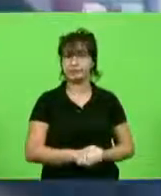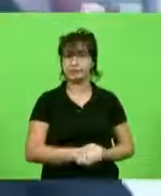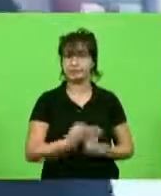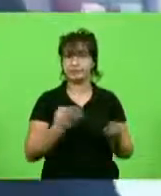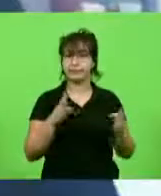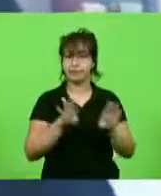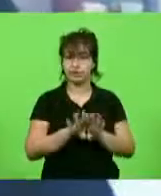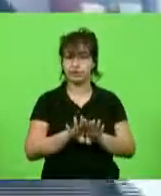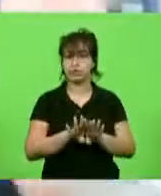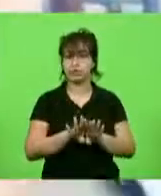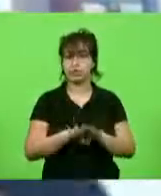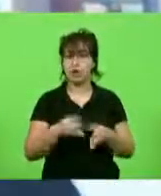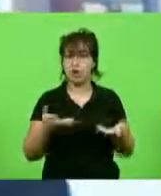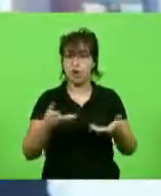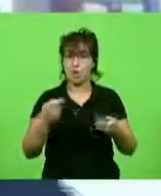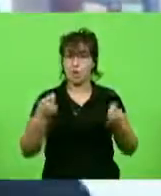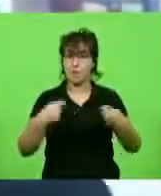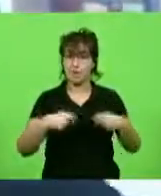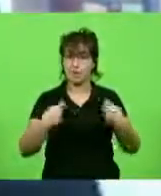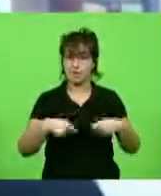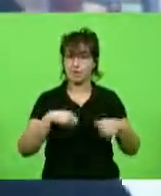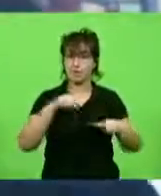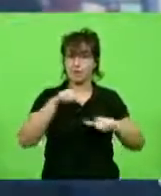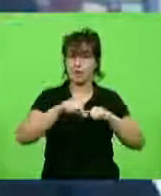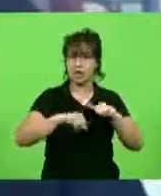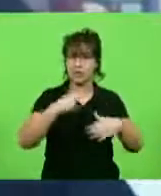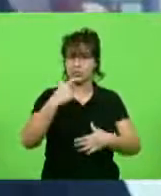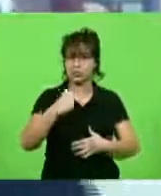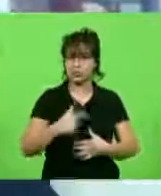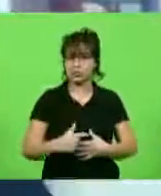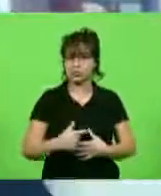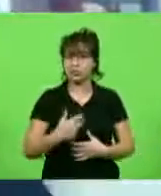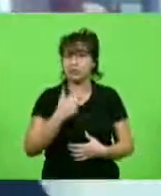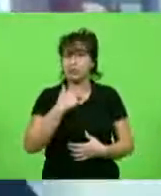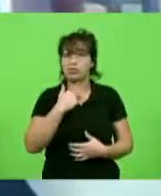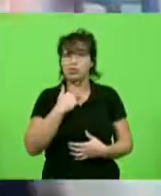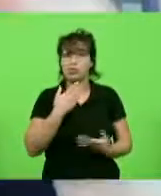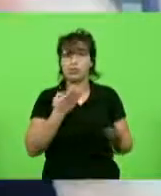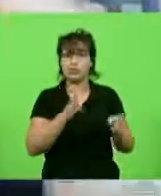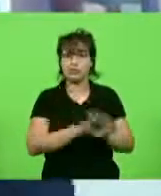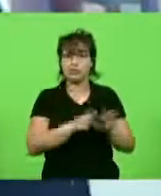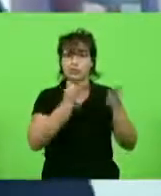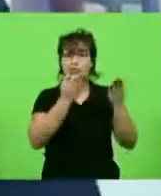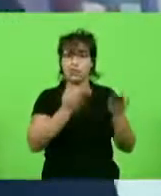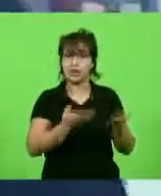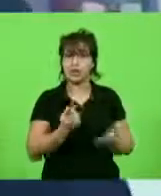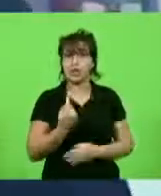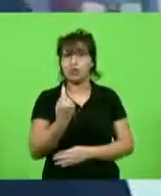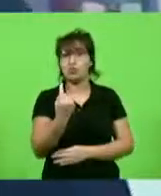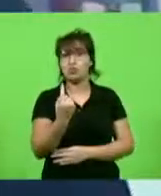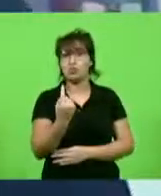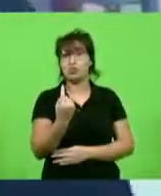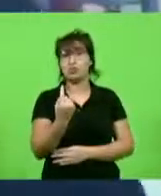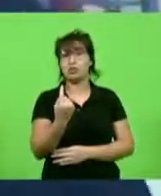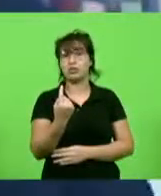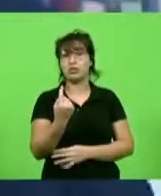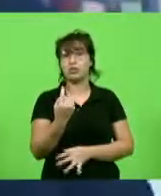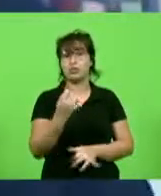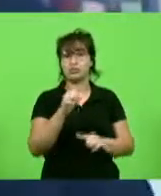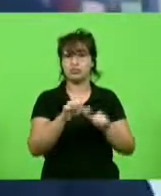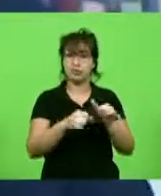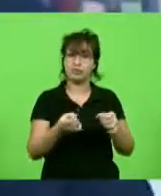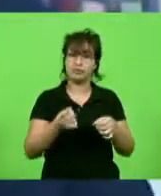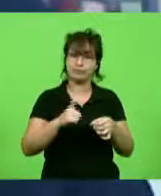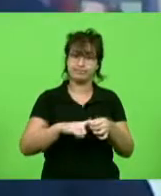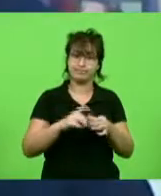precisamos de reabilitação, não podemos fechar o único serviço público de reabilitação multiprofissional em Santa